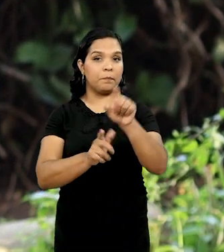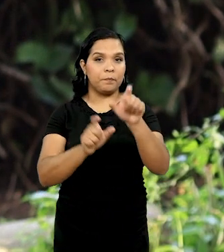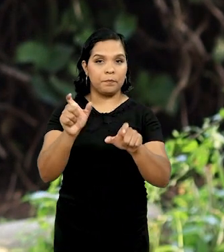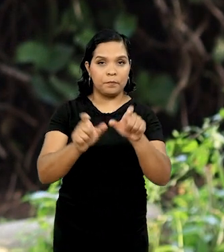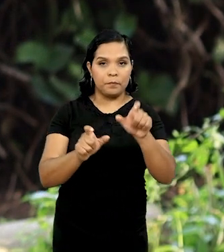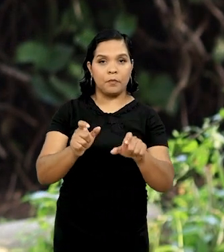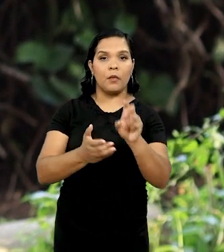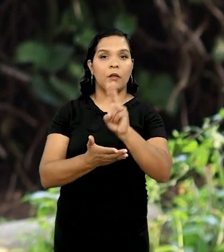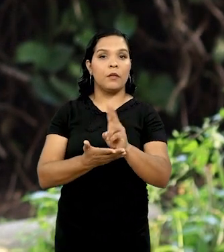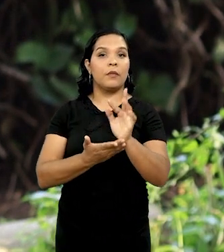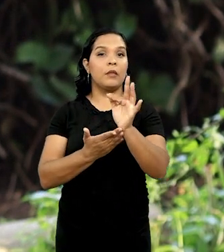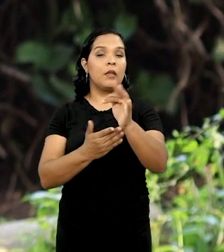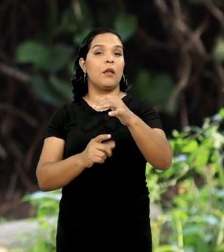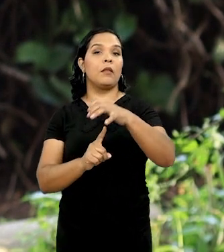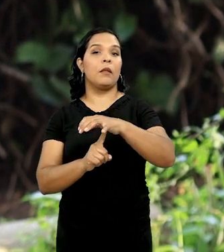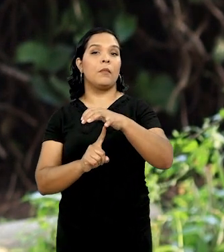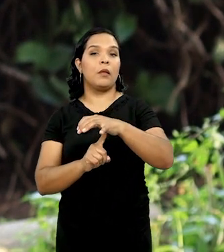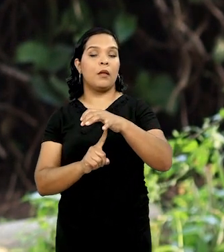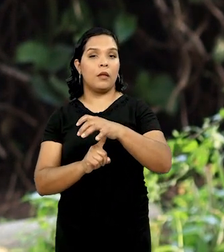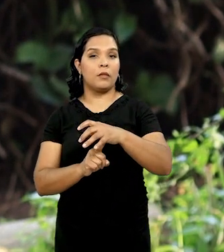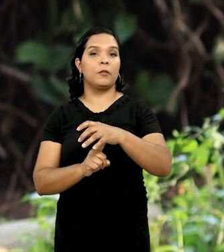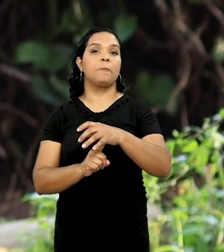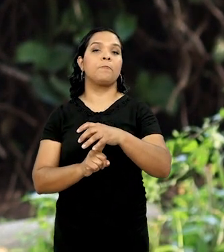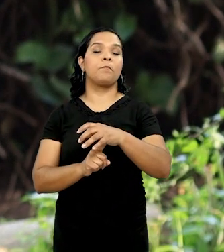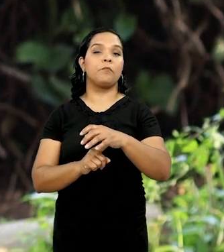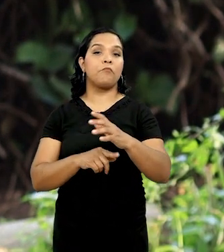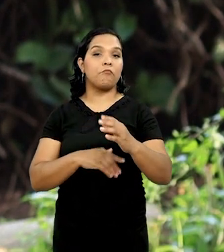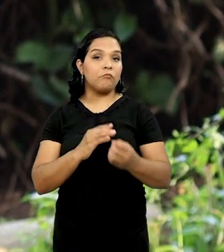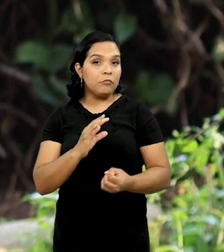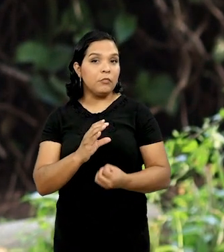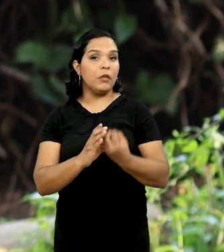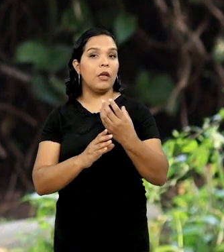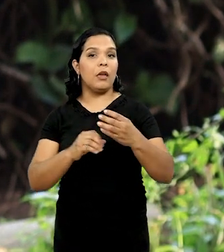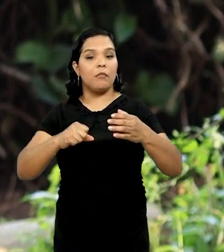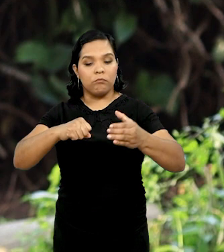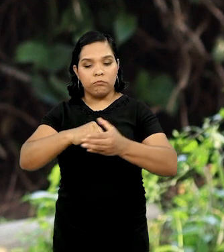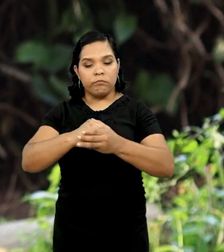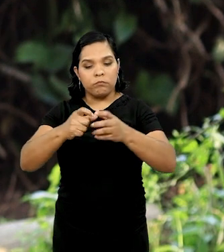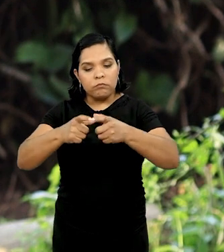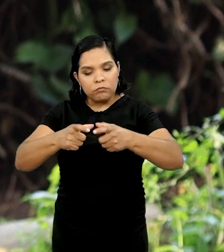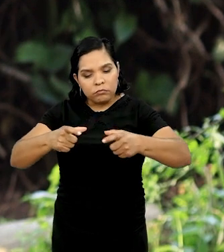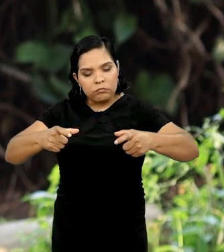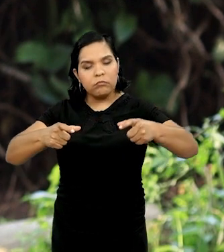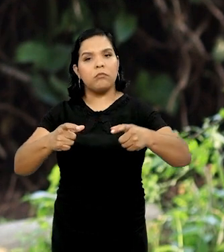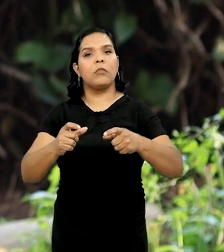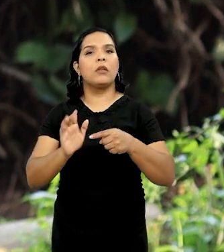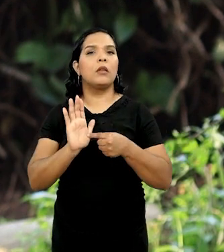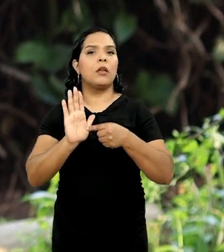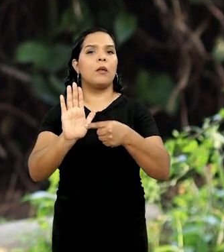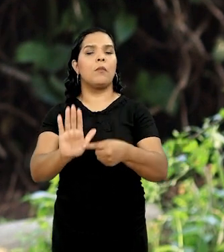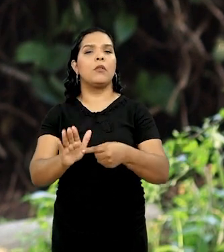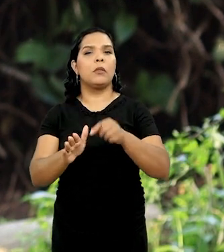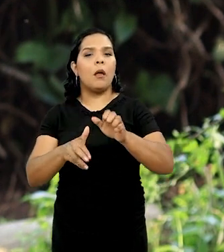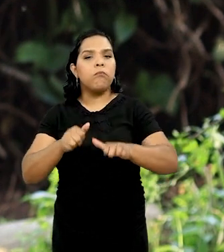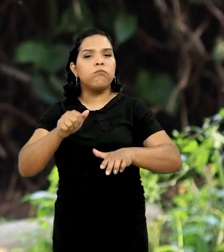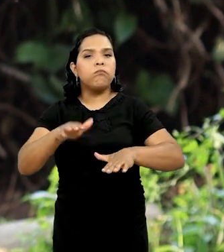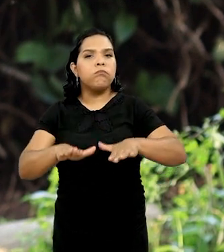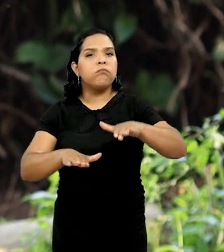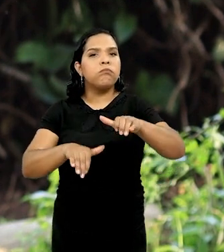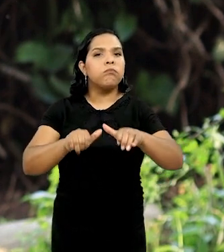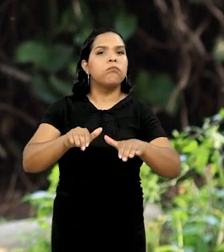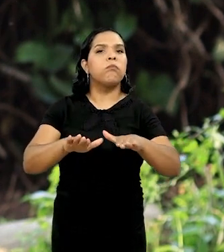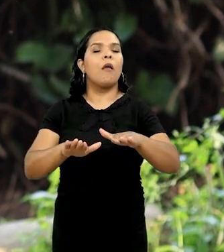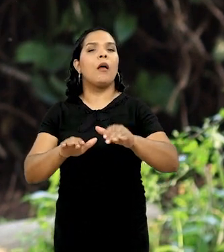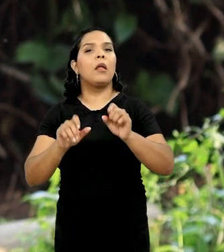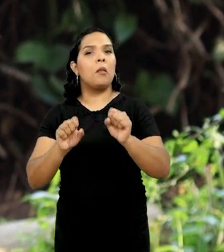Pesquisadores da Universidade Estadual da Paraíba, em Campina Grande, desenvolveram uma palmilha inteligente que identifica, através da pisada,